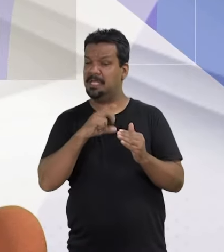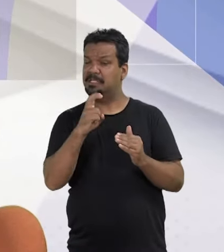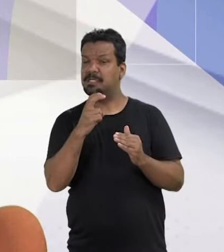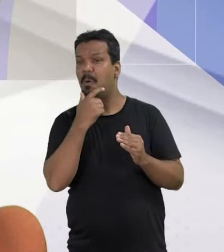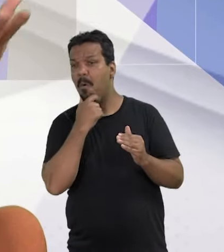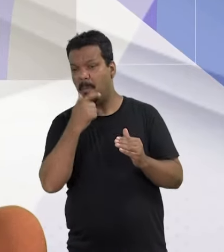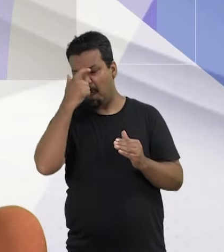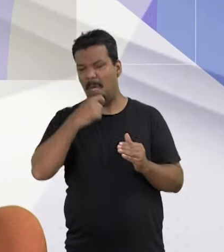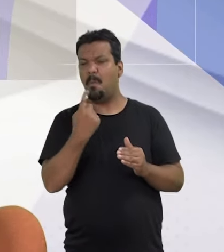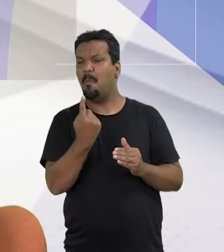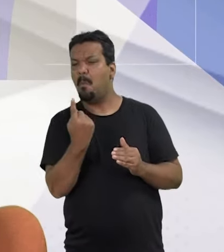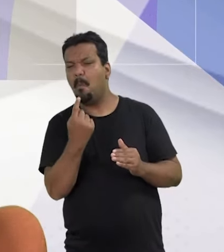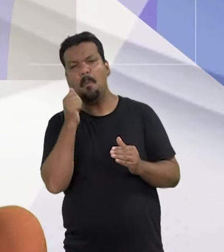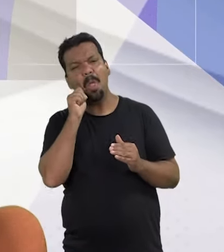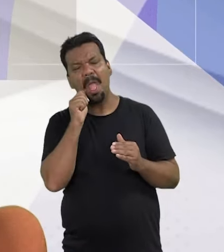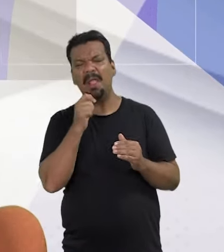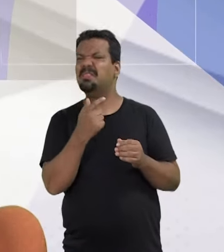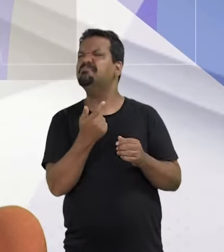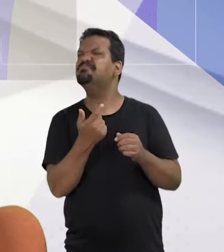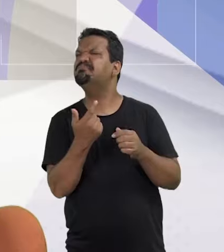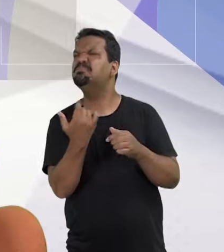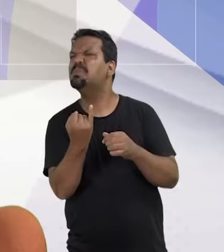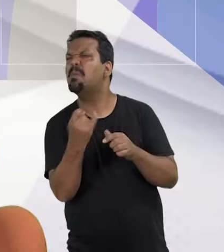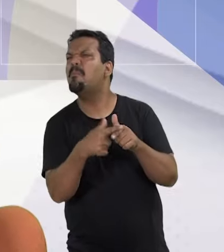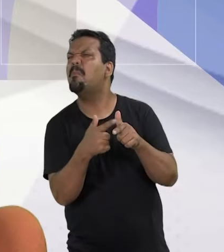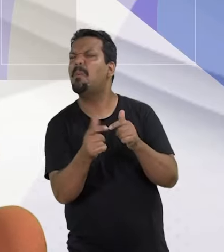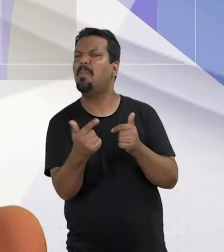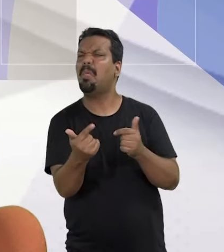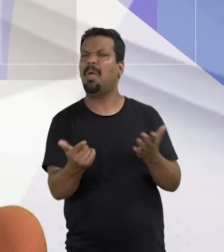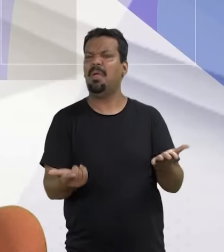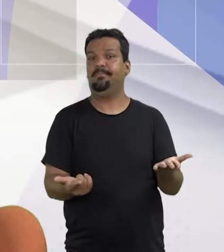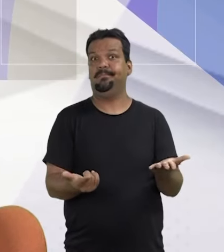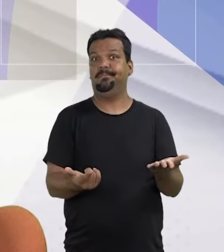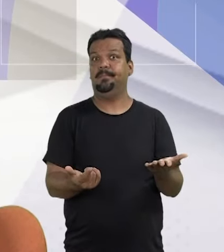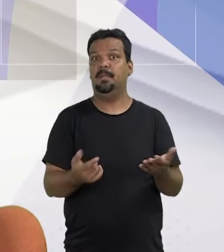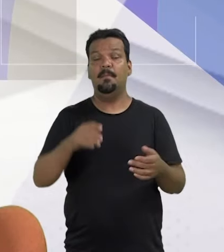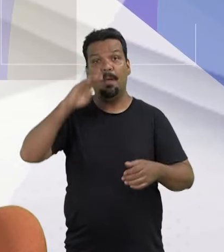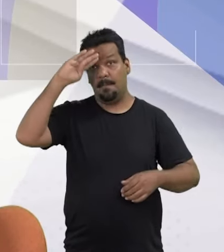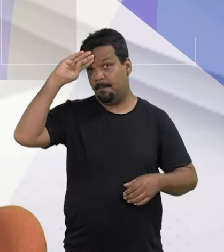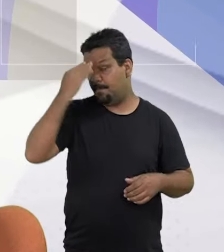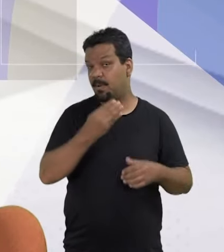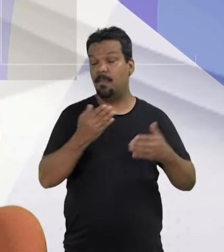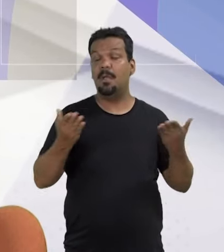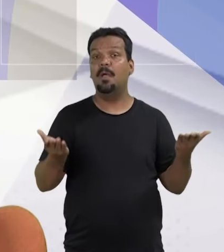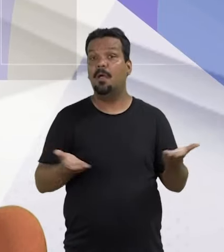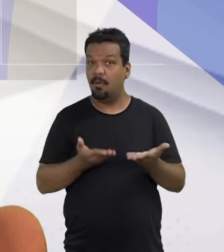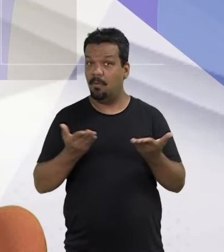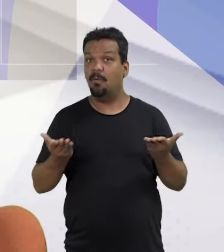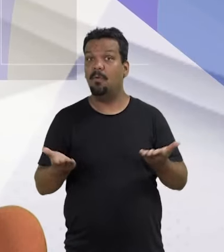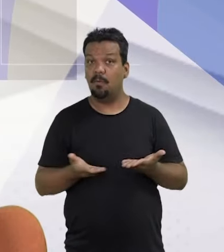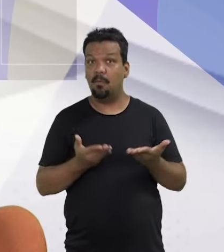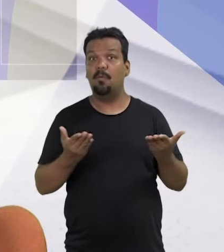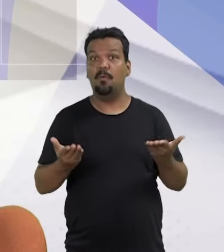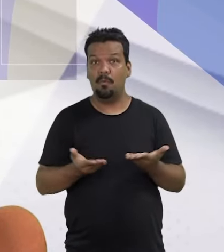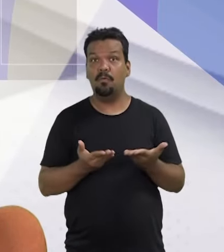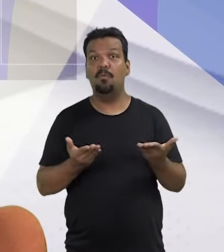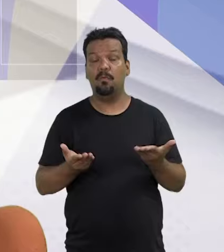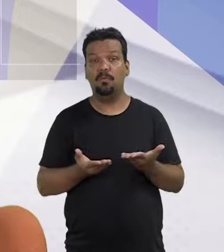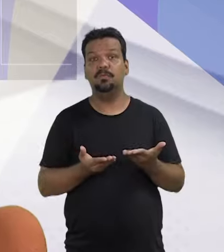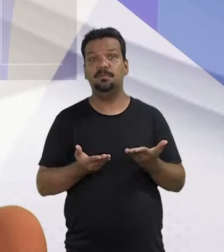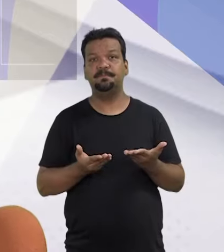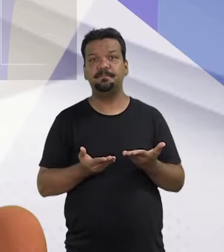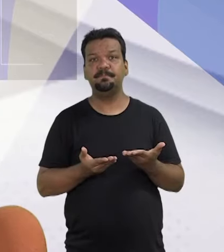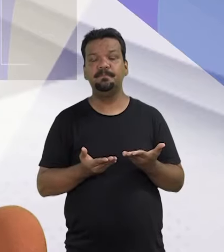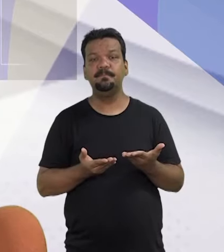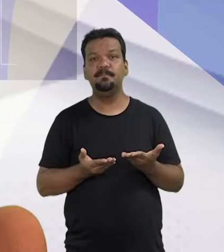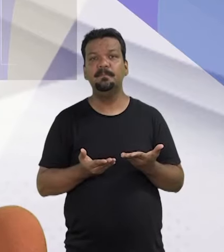em casa, são cinco homens, e só eu, de mulher, não está mal que eu não vote. Não. E, principalmente hoje, eu acho que as mulheres